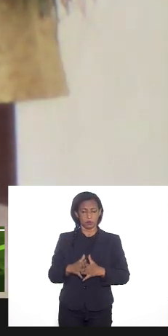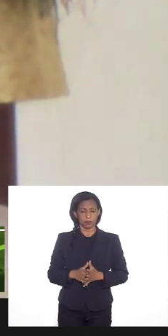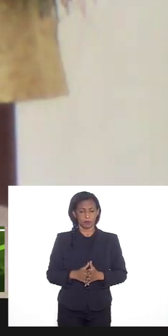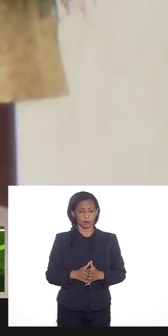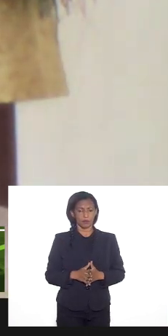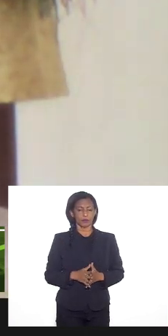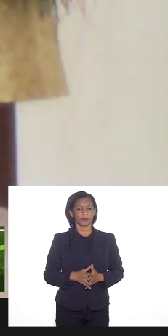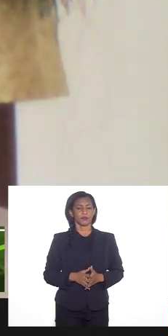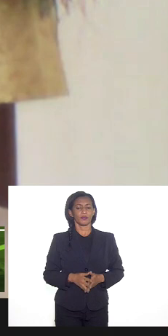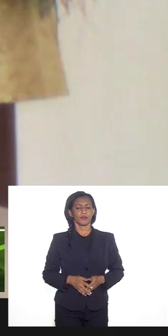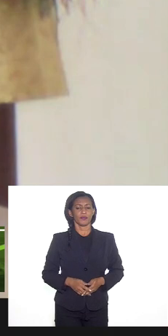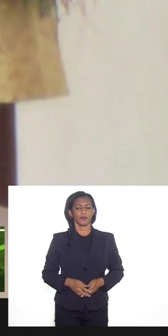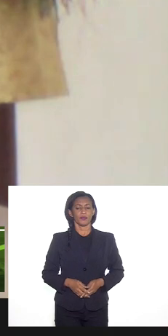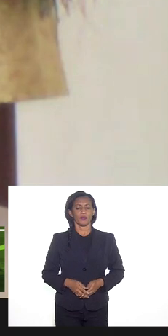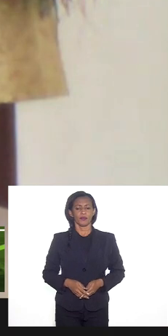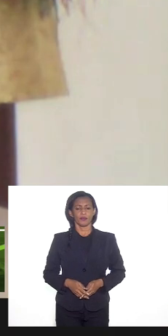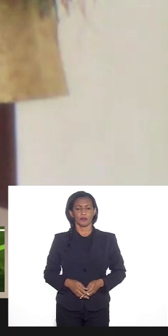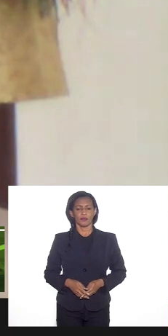elogiar,